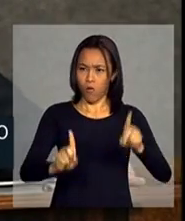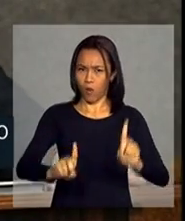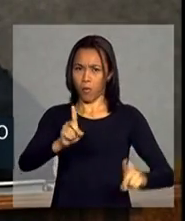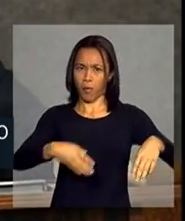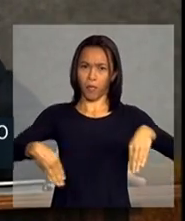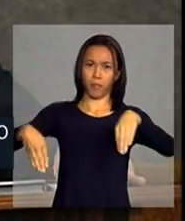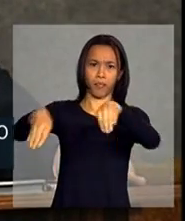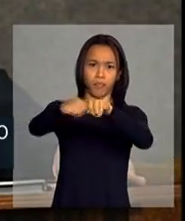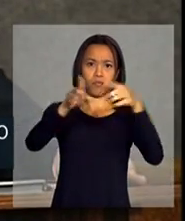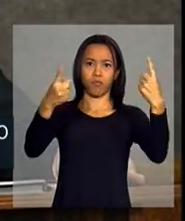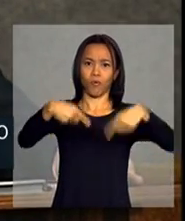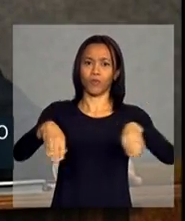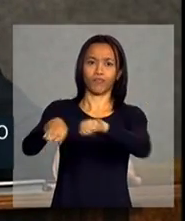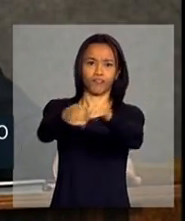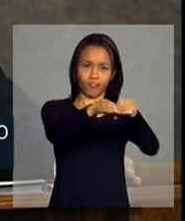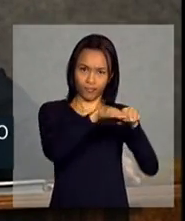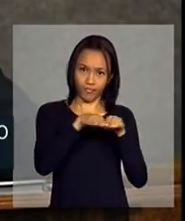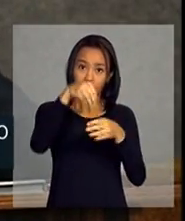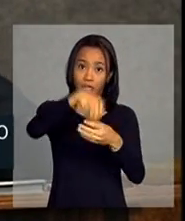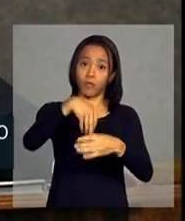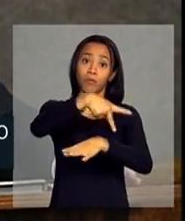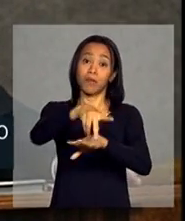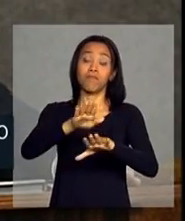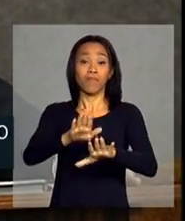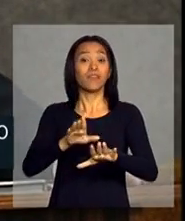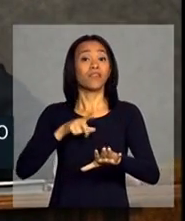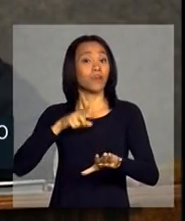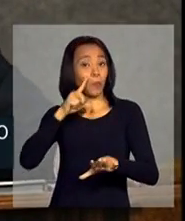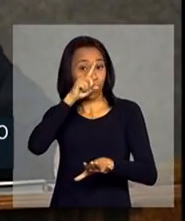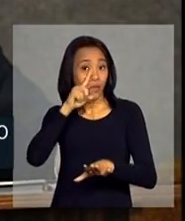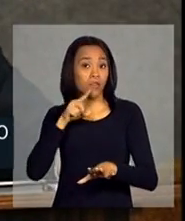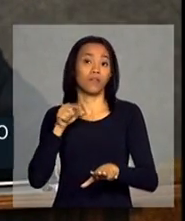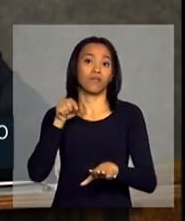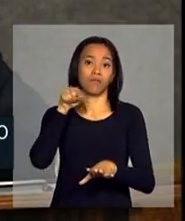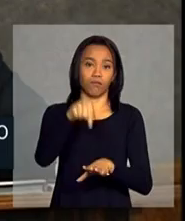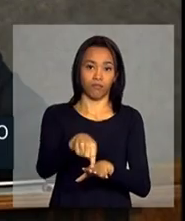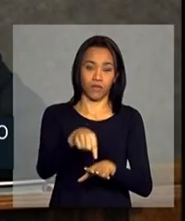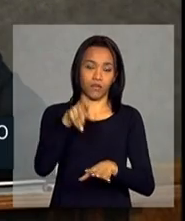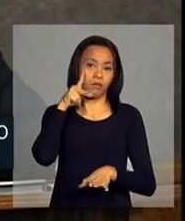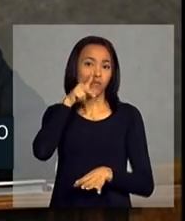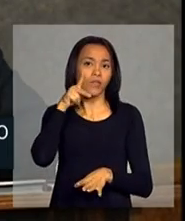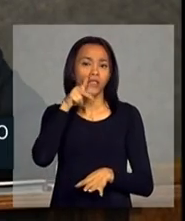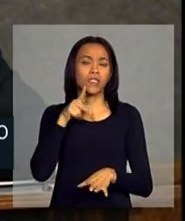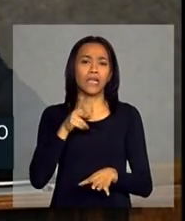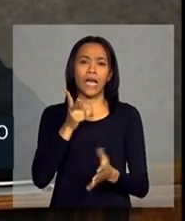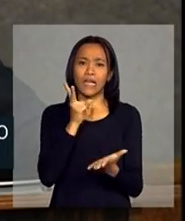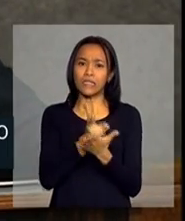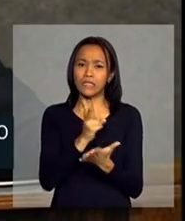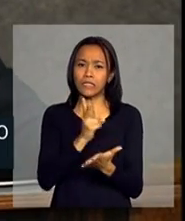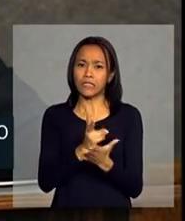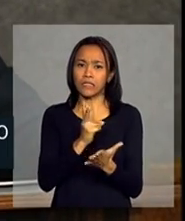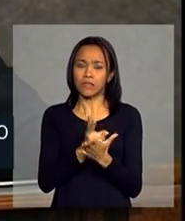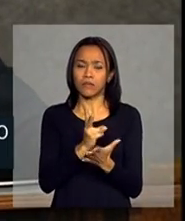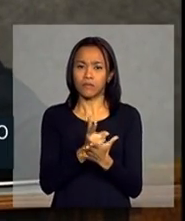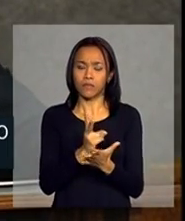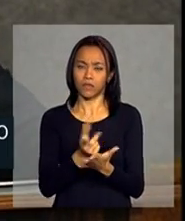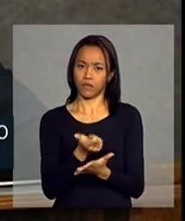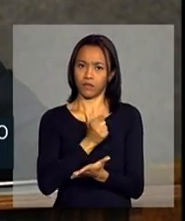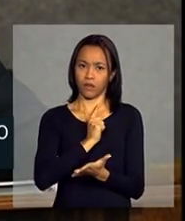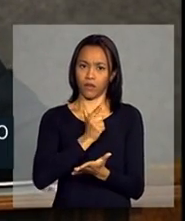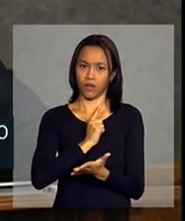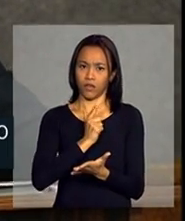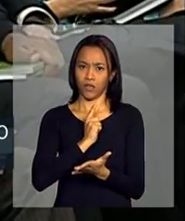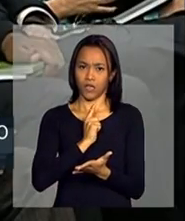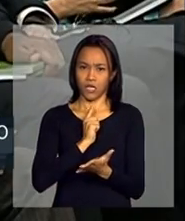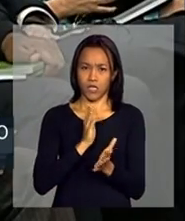mas, de outro lado, ela tem um enorme risco, quer dizer, que é... quer dizer, então, ela vive tensionada exatamente